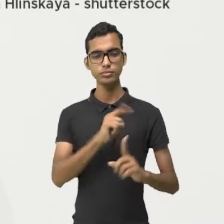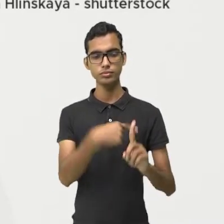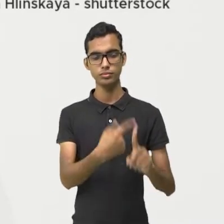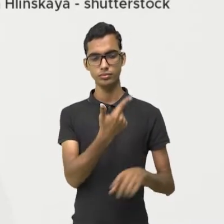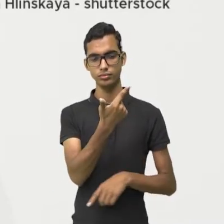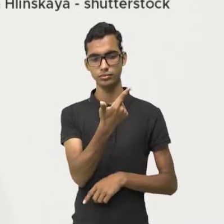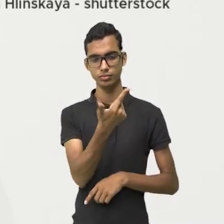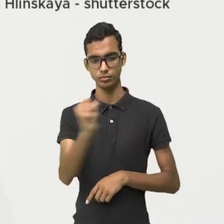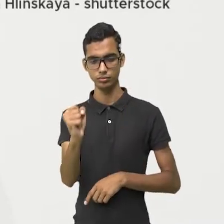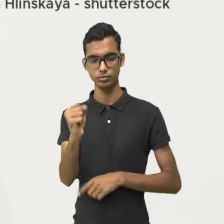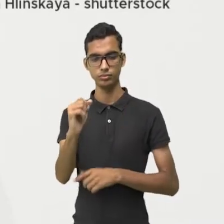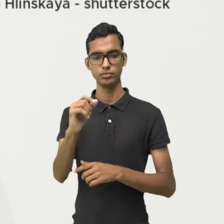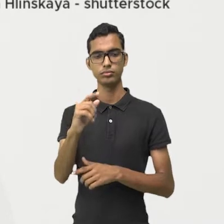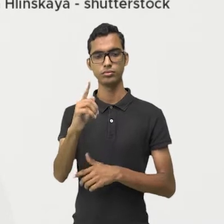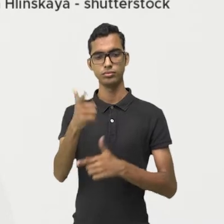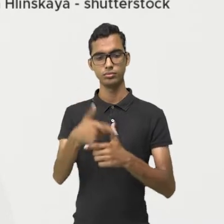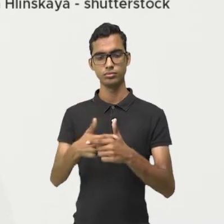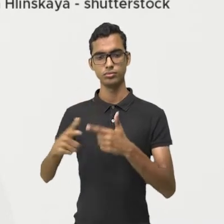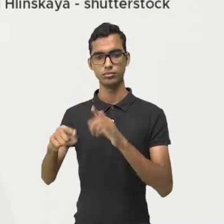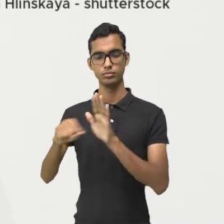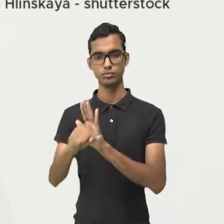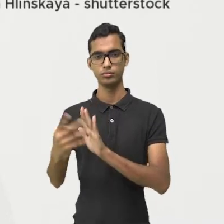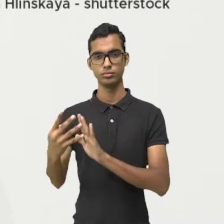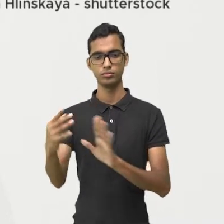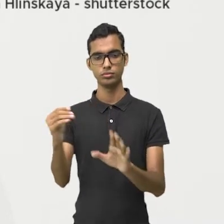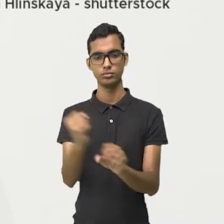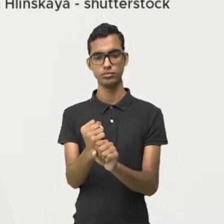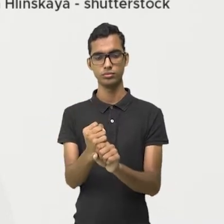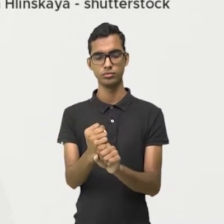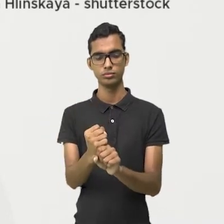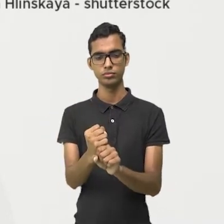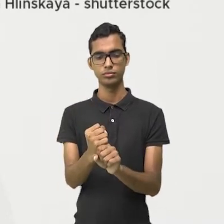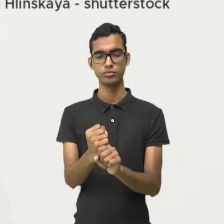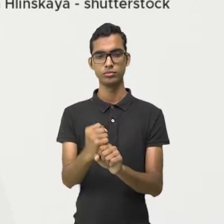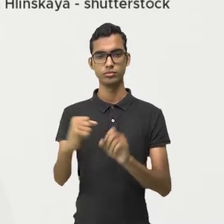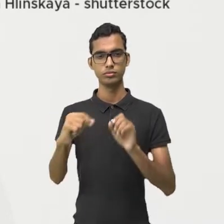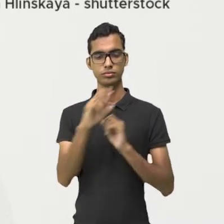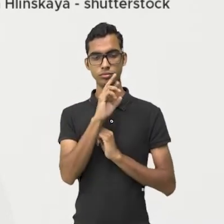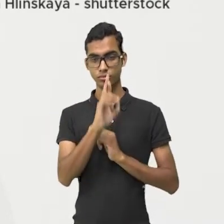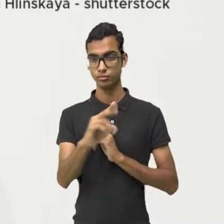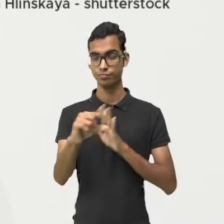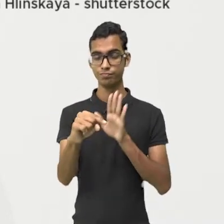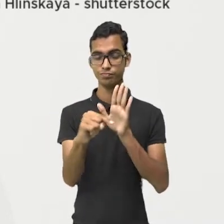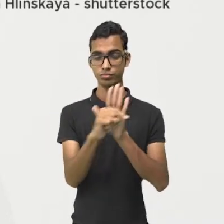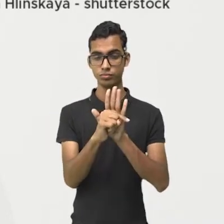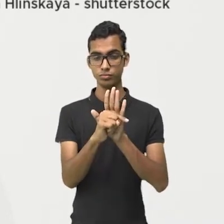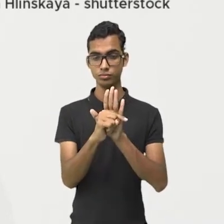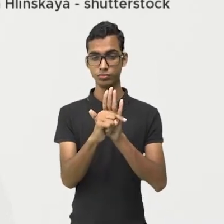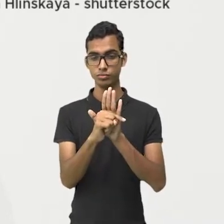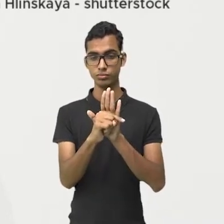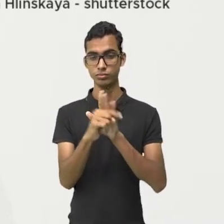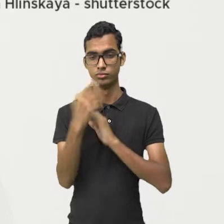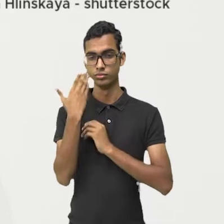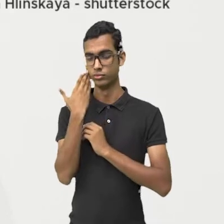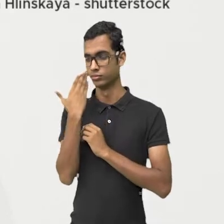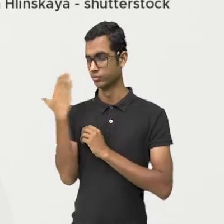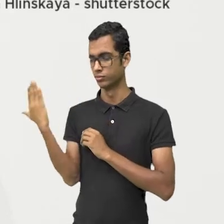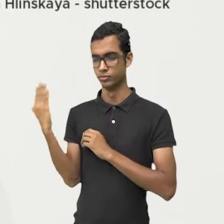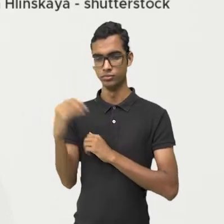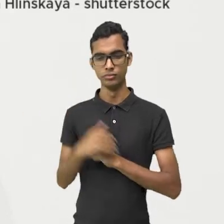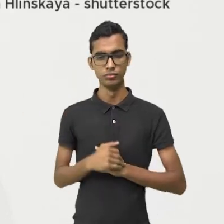Divisão de sinais com sinais diferentes. Eu já sei do resultado final. Vai ser negativo.